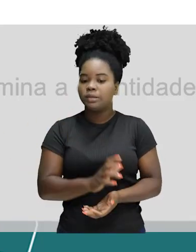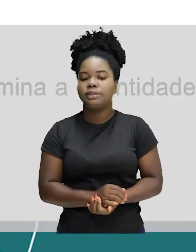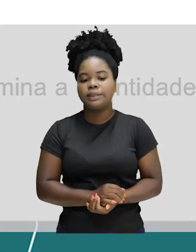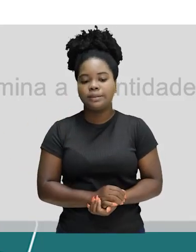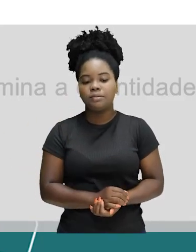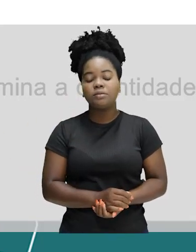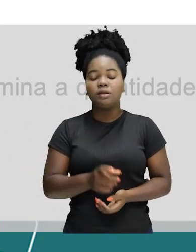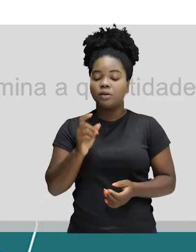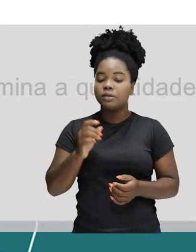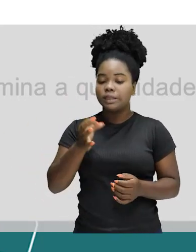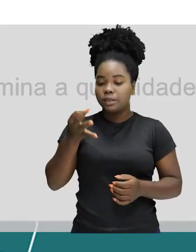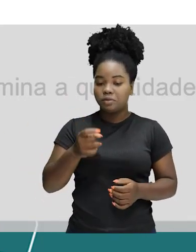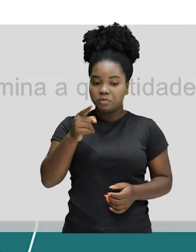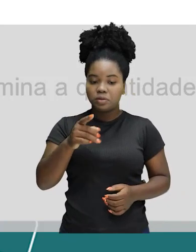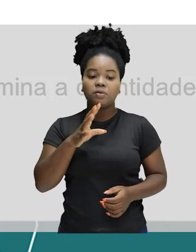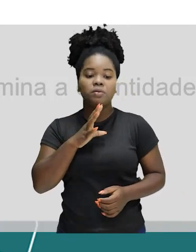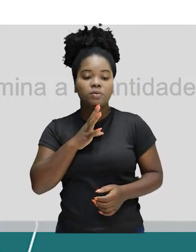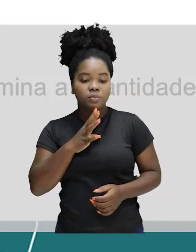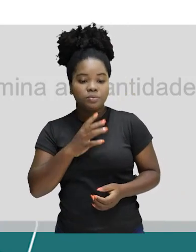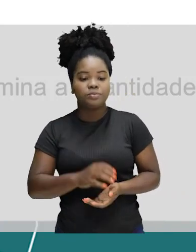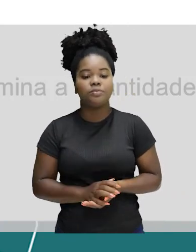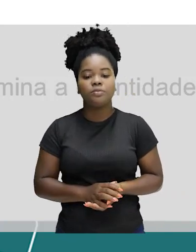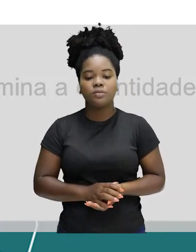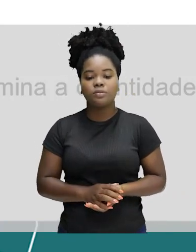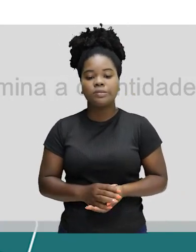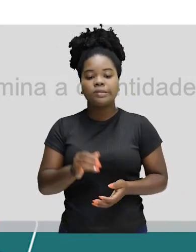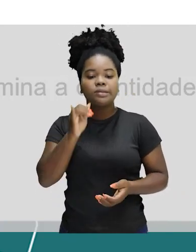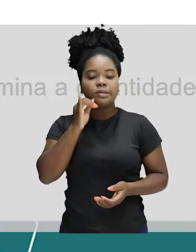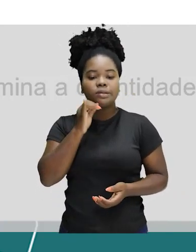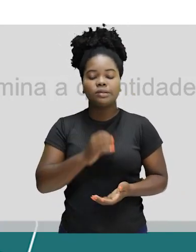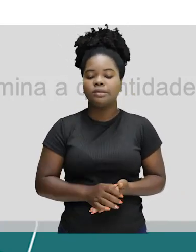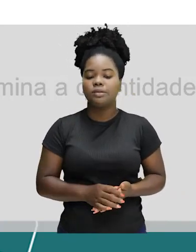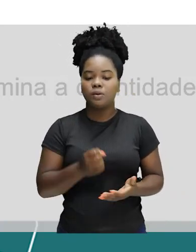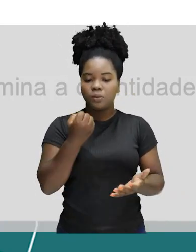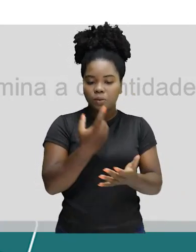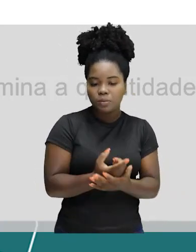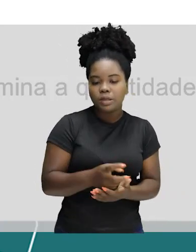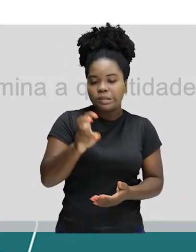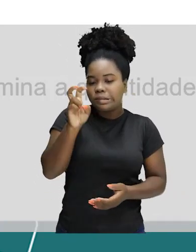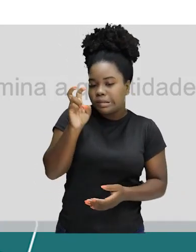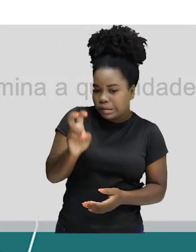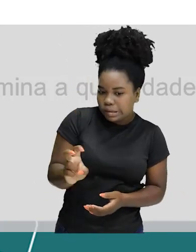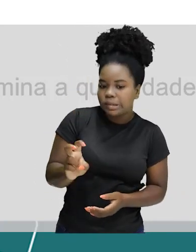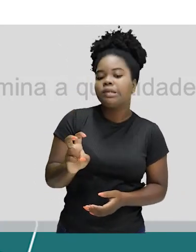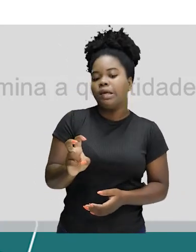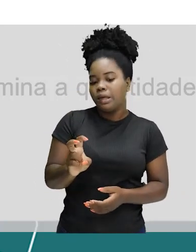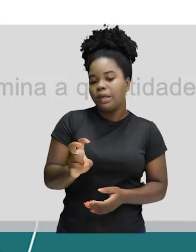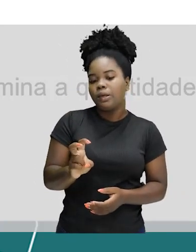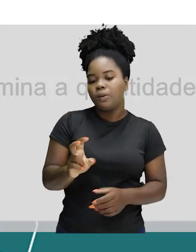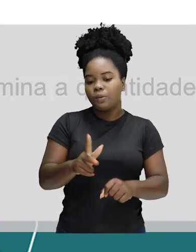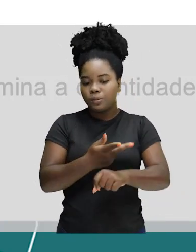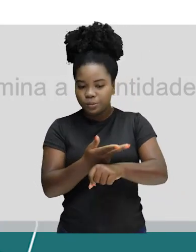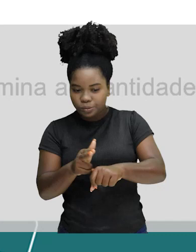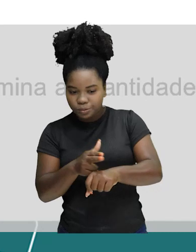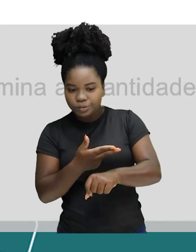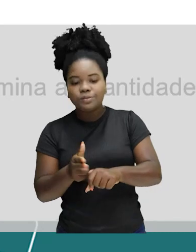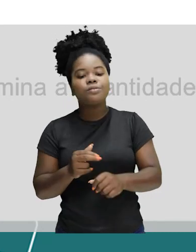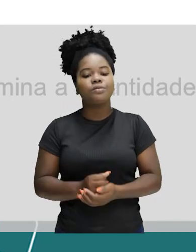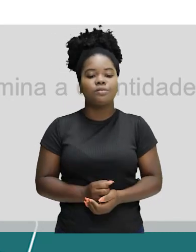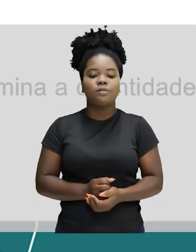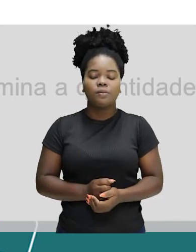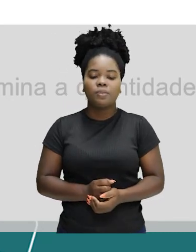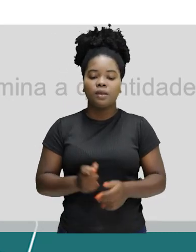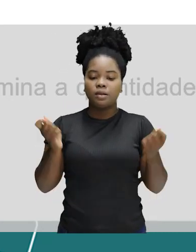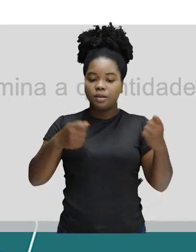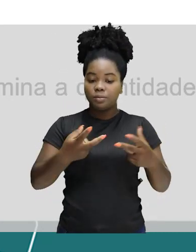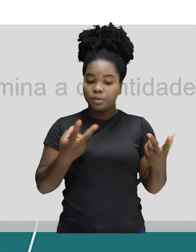relembrar esses conceitos. Comprei cinco caixas de chocolate. No exemplo acima, pode-se identificar